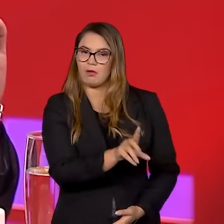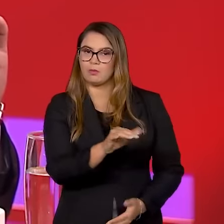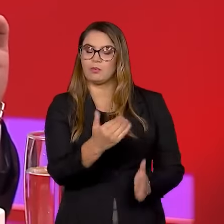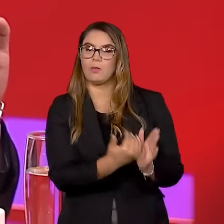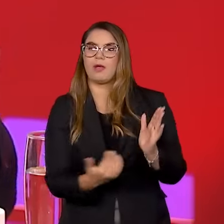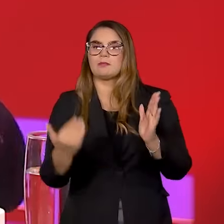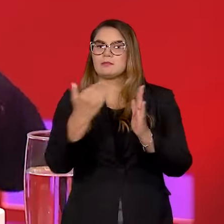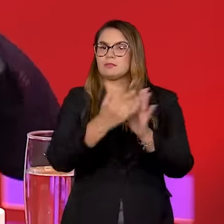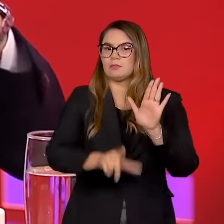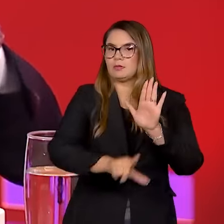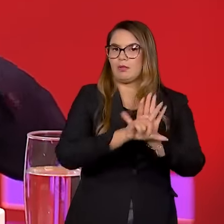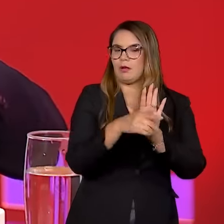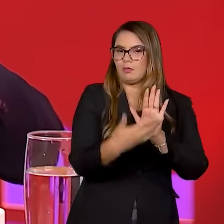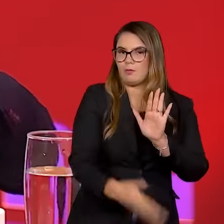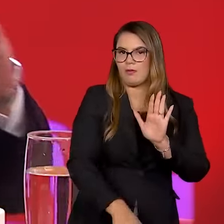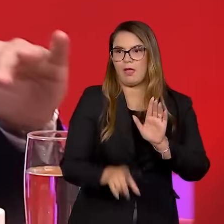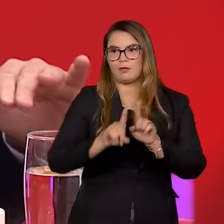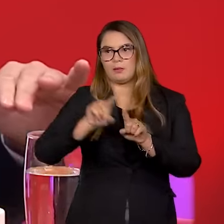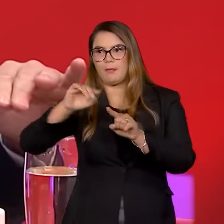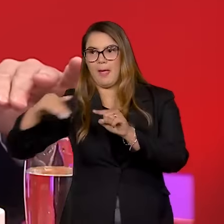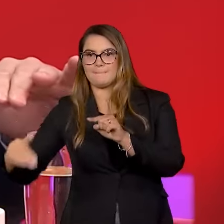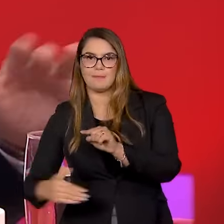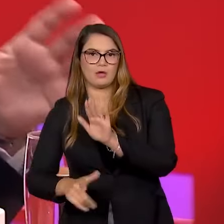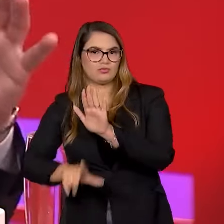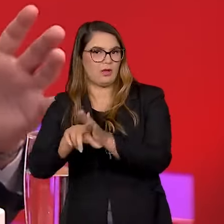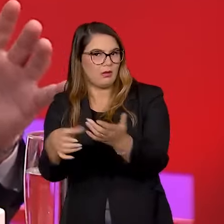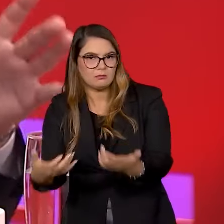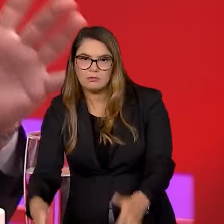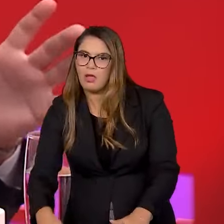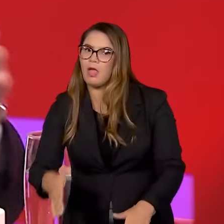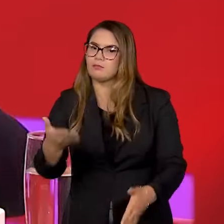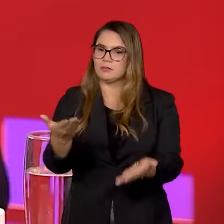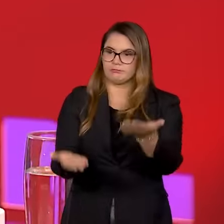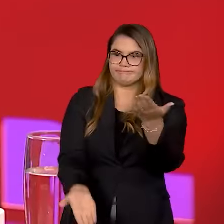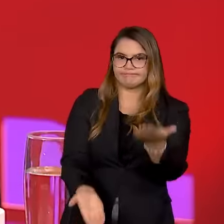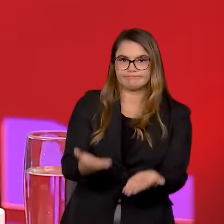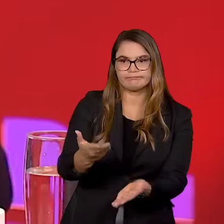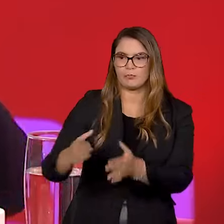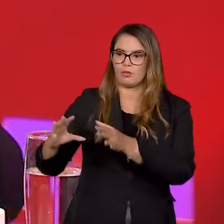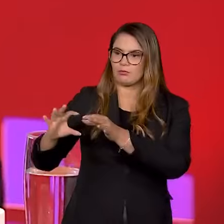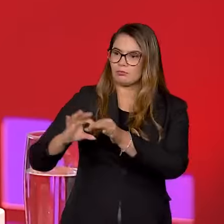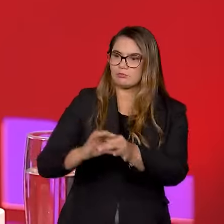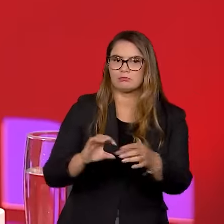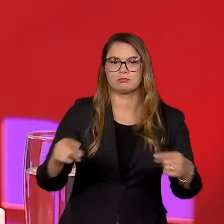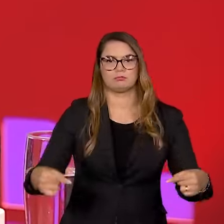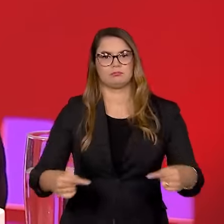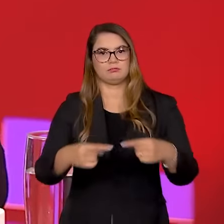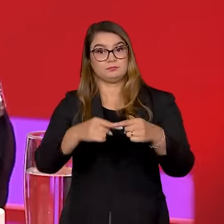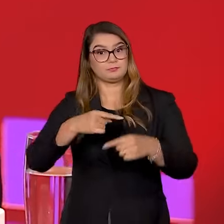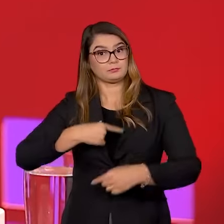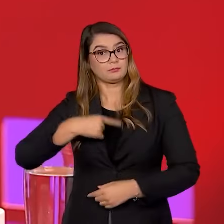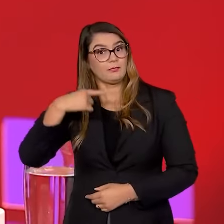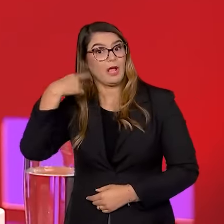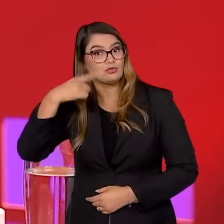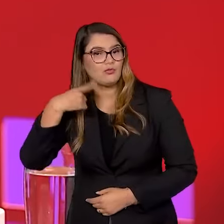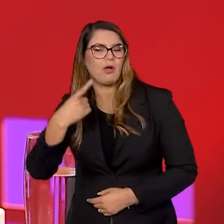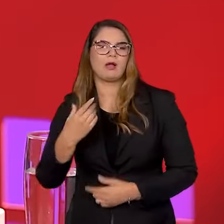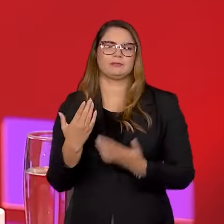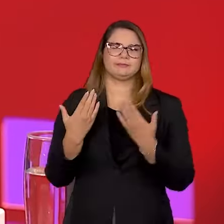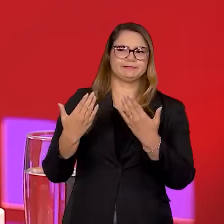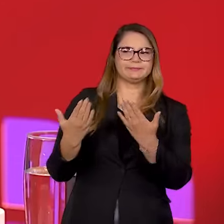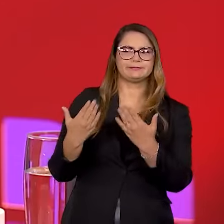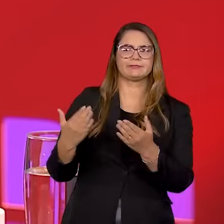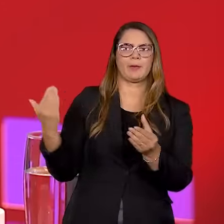fique acima da lei, mas também não queremos que ninguém fique abaixo dela. Tem que ter equilíbrio e tem que ter coerência. Então, como advogado, eu questiono algumas coisas. A